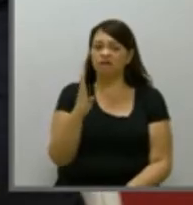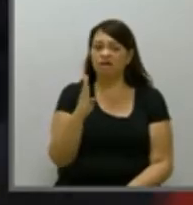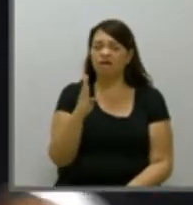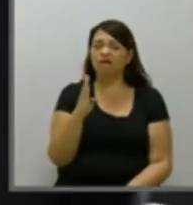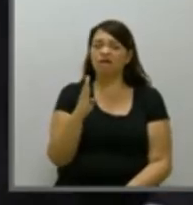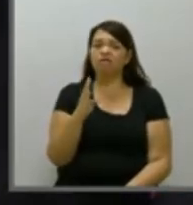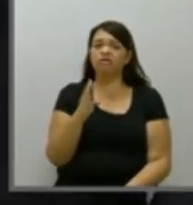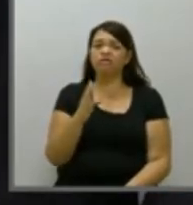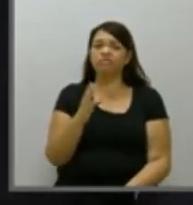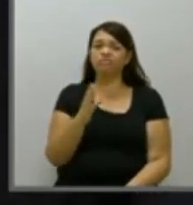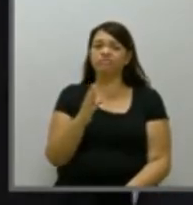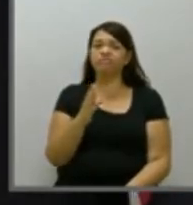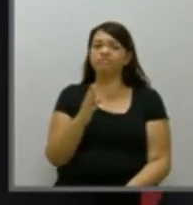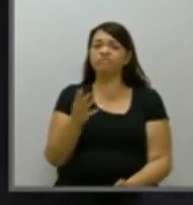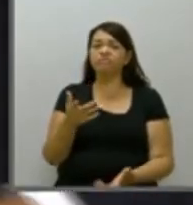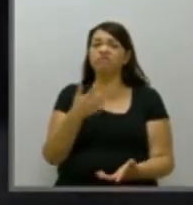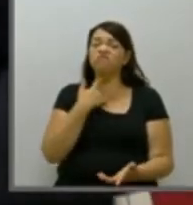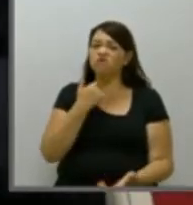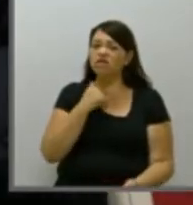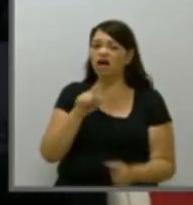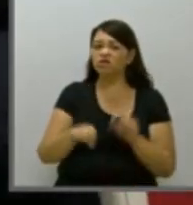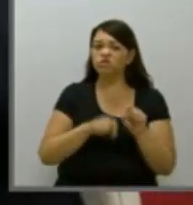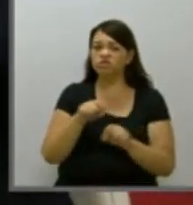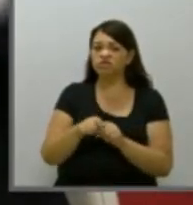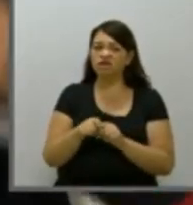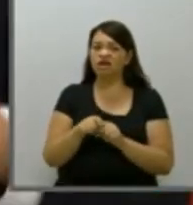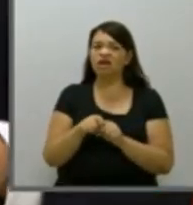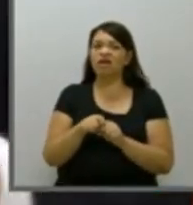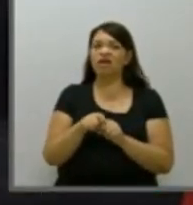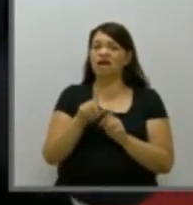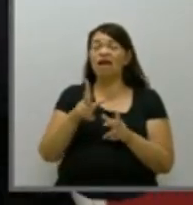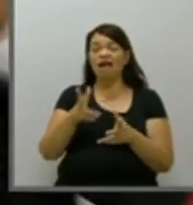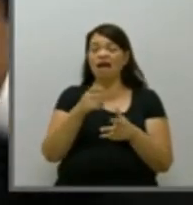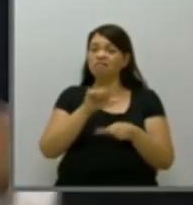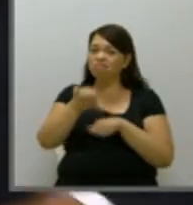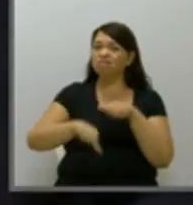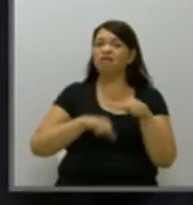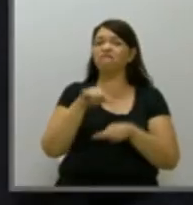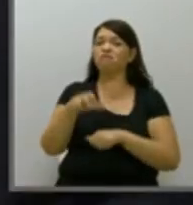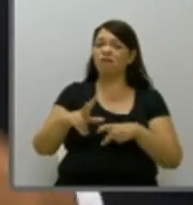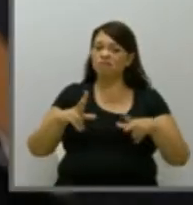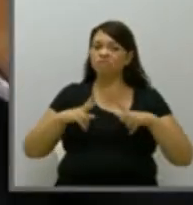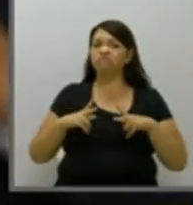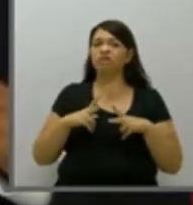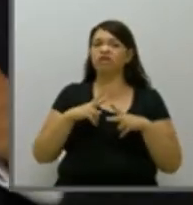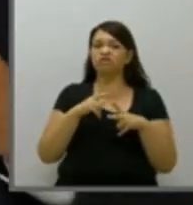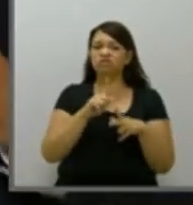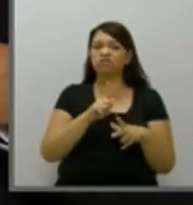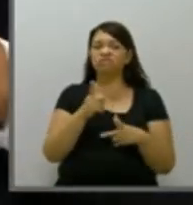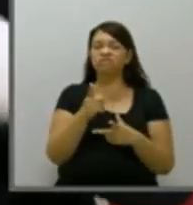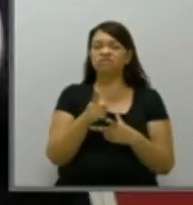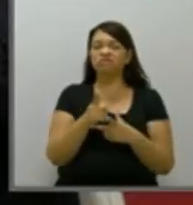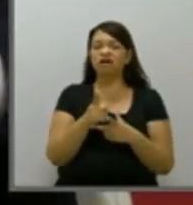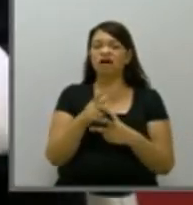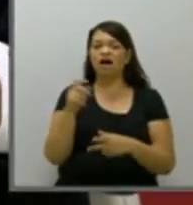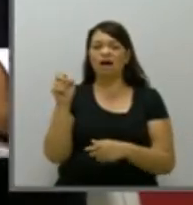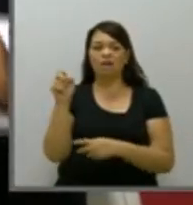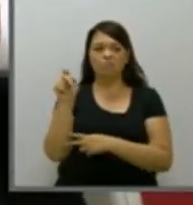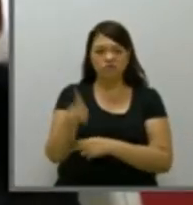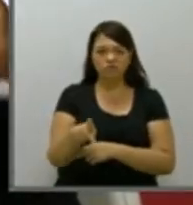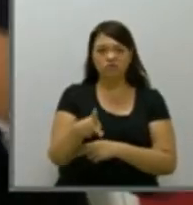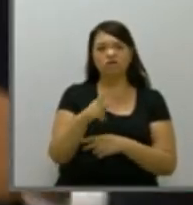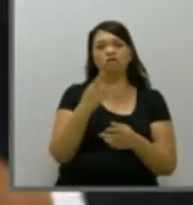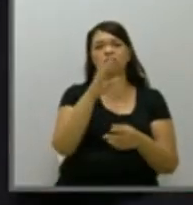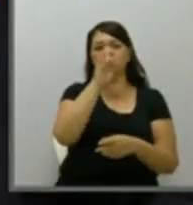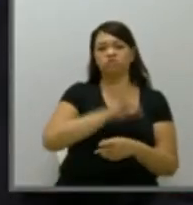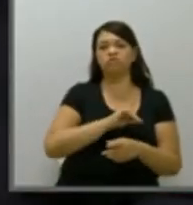e dos partidos que hoje estão na base, eram, na verdade, de privatizar todas essas questões. Eu acho fundamental que a gente construa uma unidade,